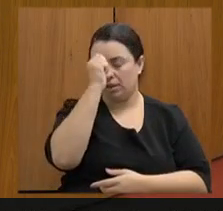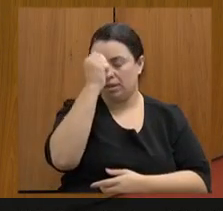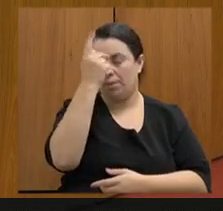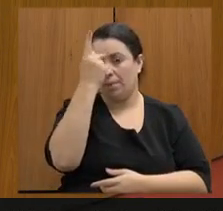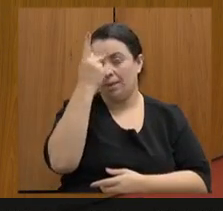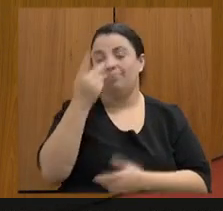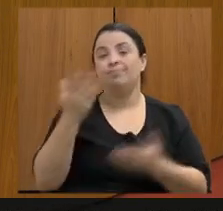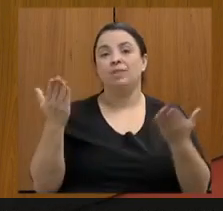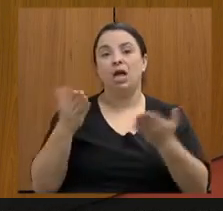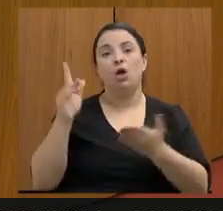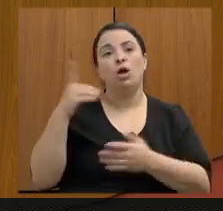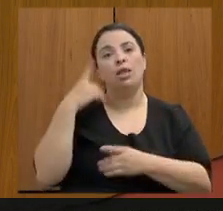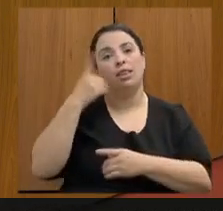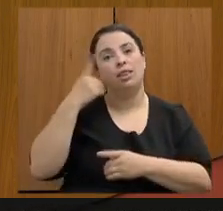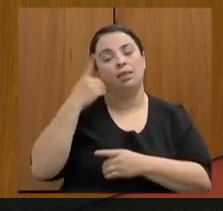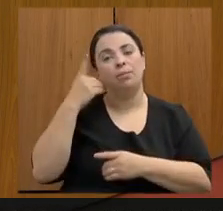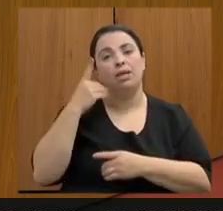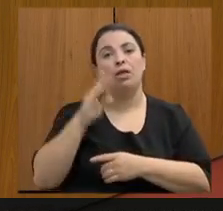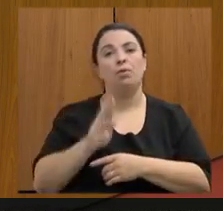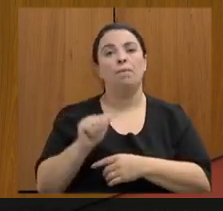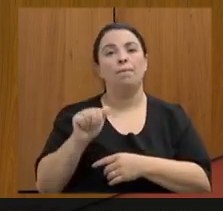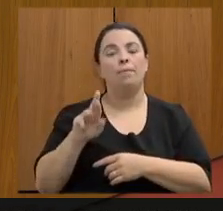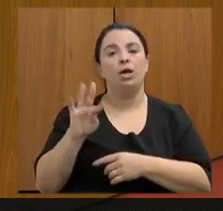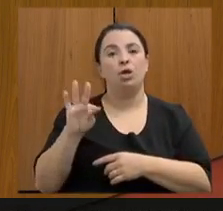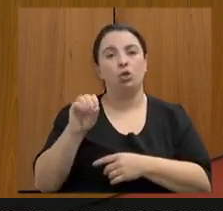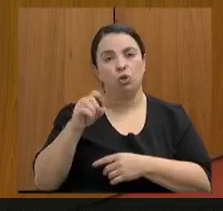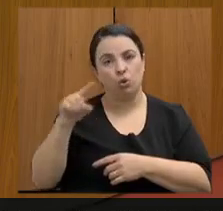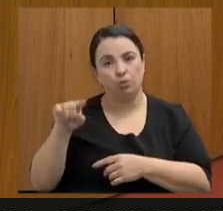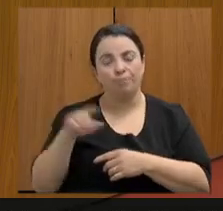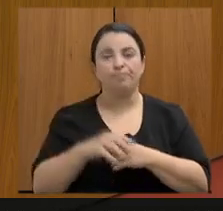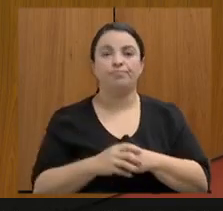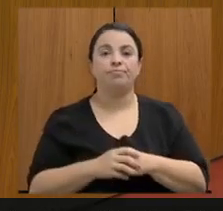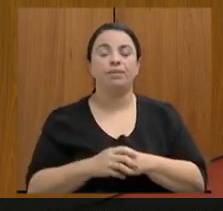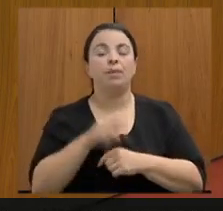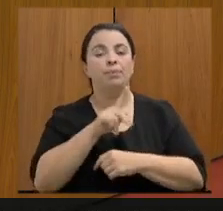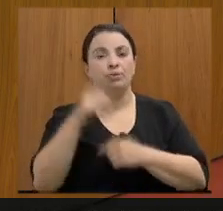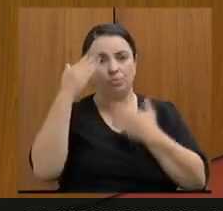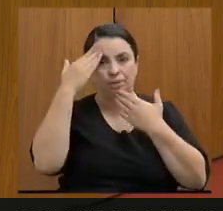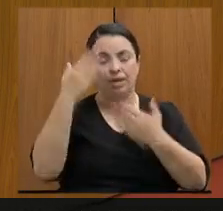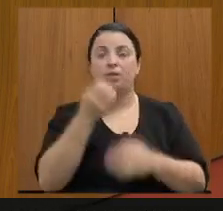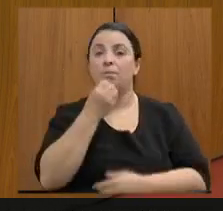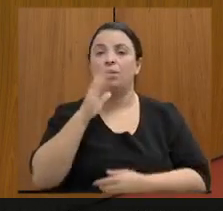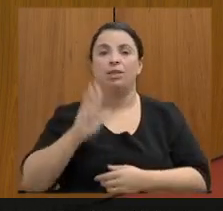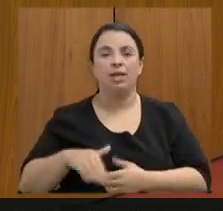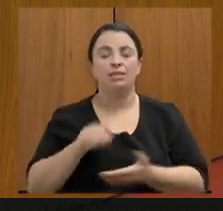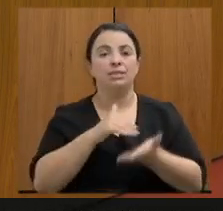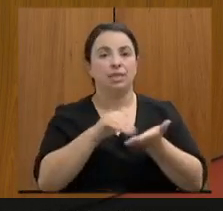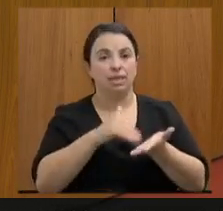Bartô presidente muito obrigado boa tarde secretária